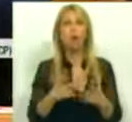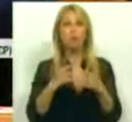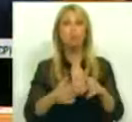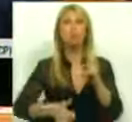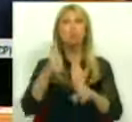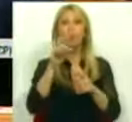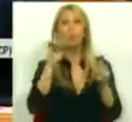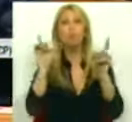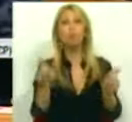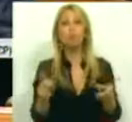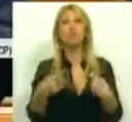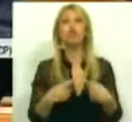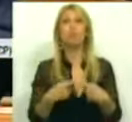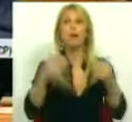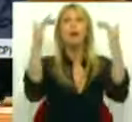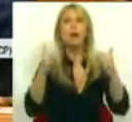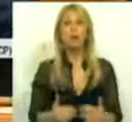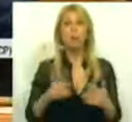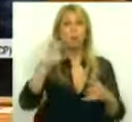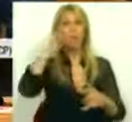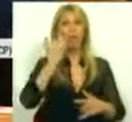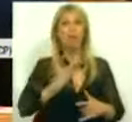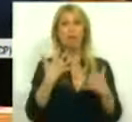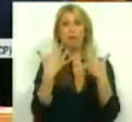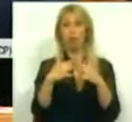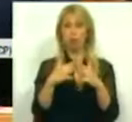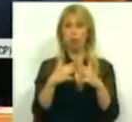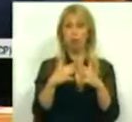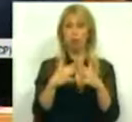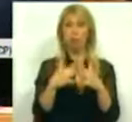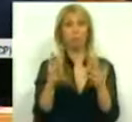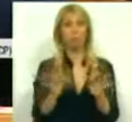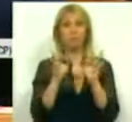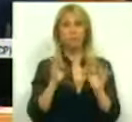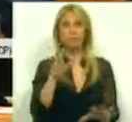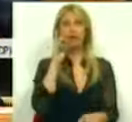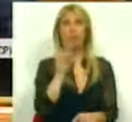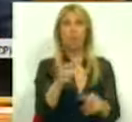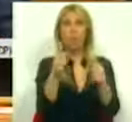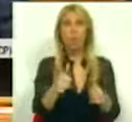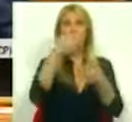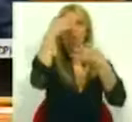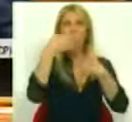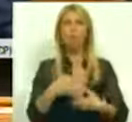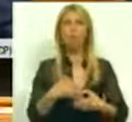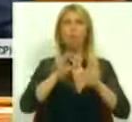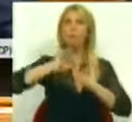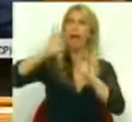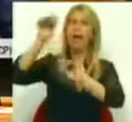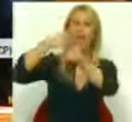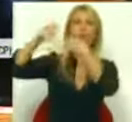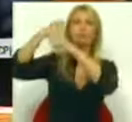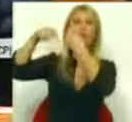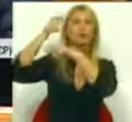despesa e na redução do déficit estrutural. Assim como assistimos ao bom comportamento das exportações